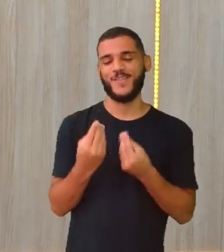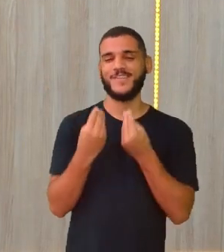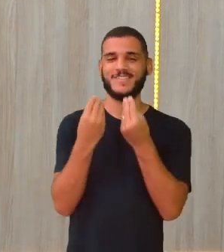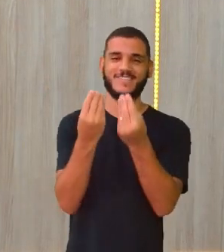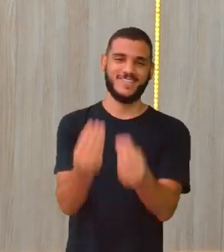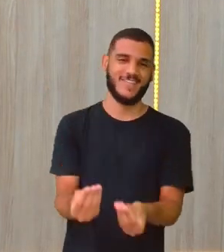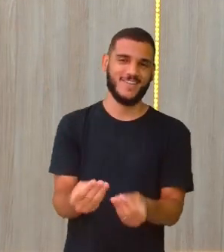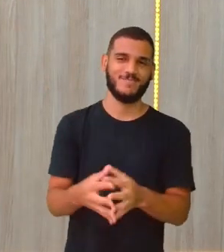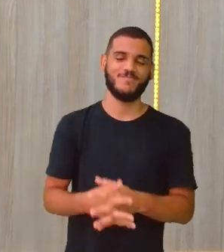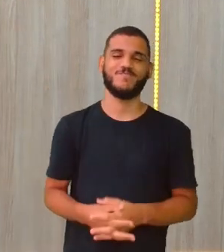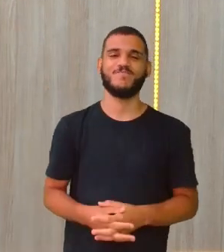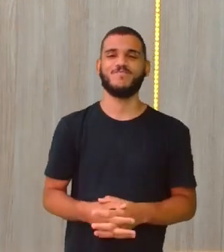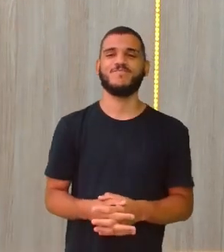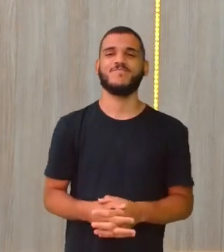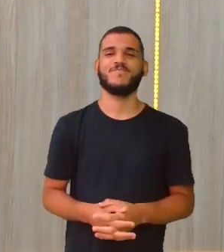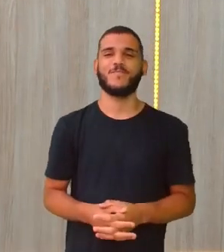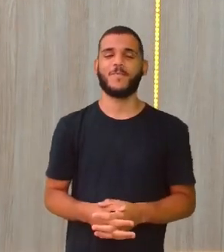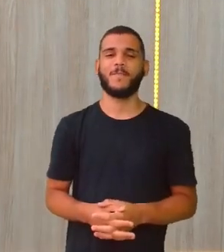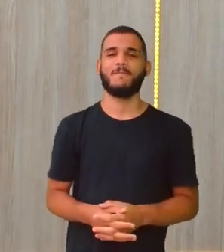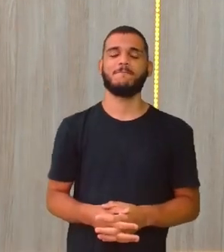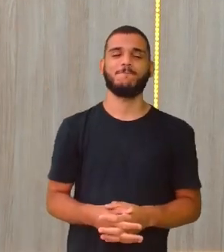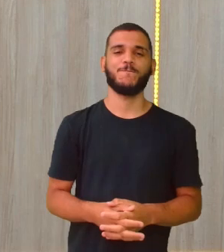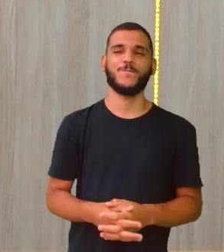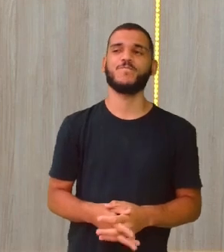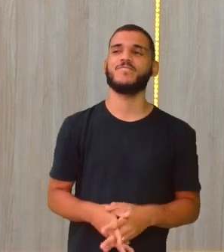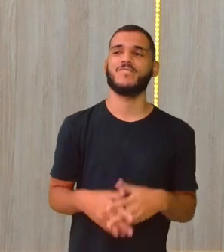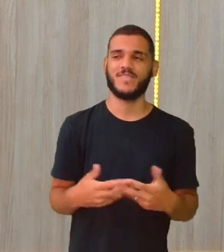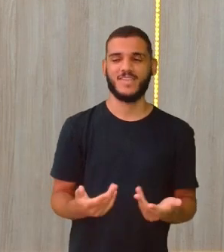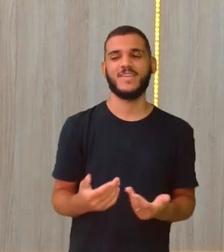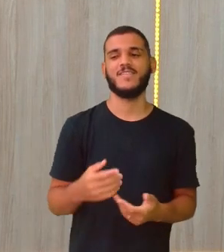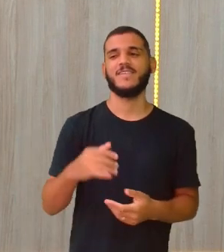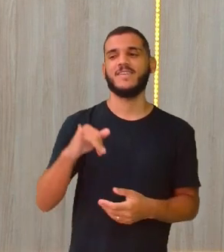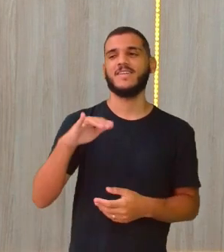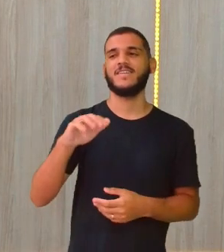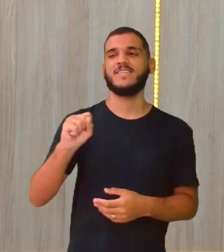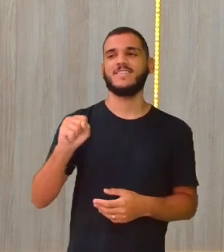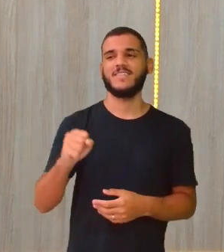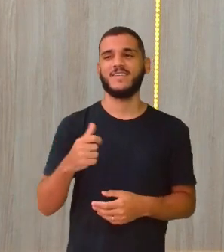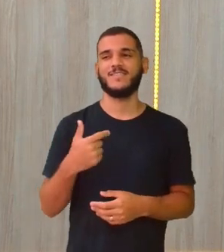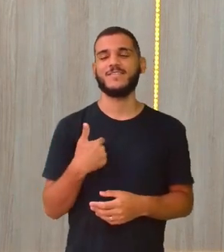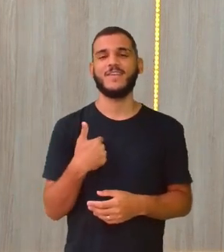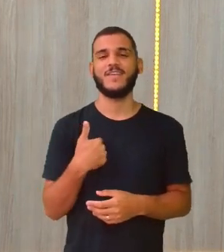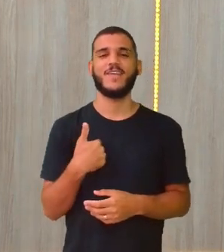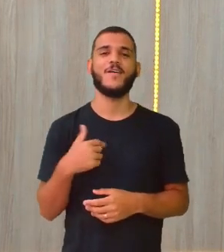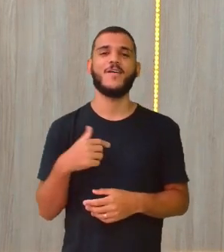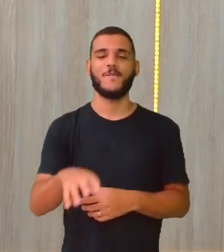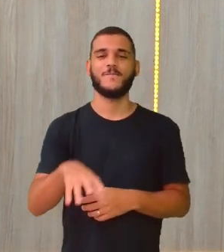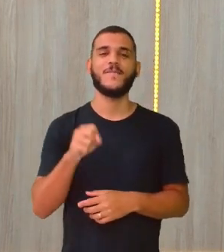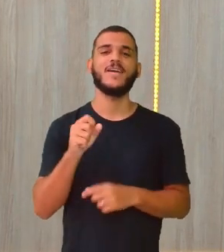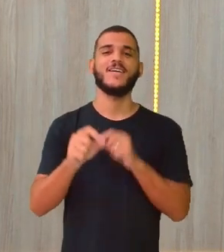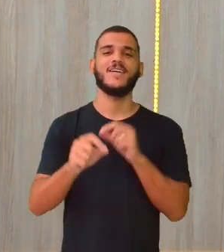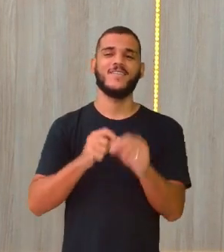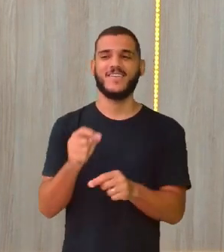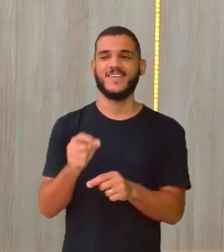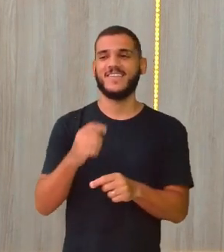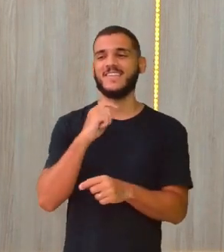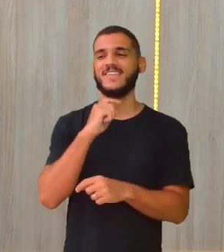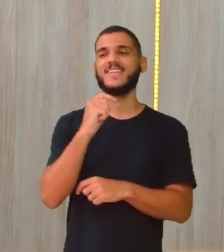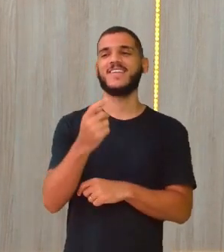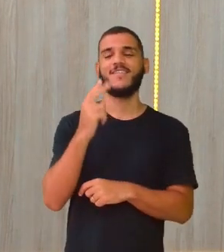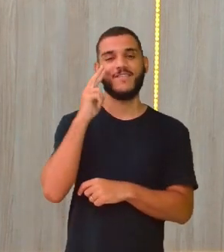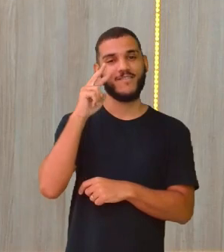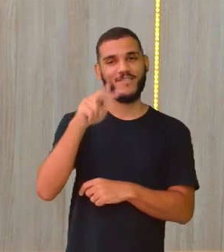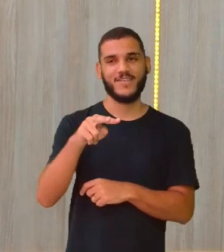do ano, né? Vai ficar, Isa. Vai ficar, Deixa eu só pegar ele aqui que vai ficar, viu? Ninguém está vendo esse